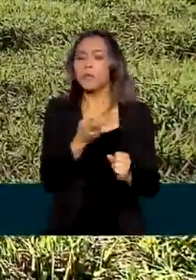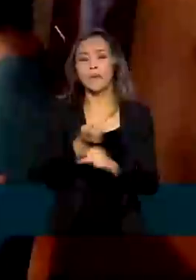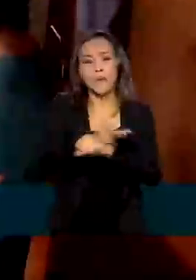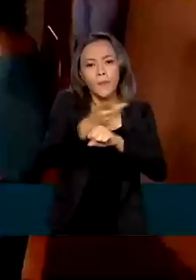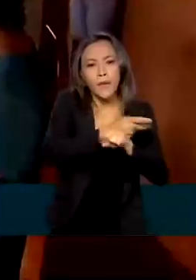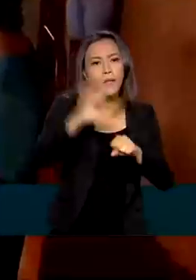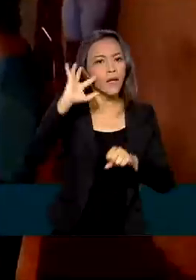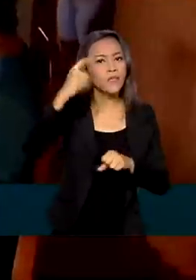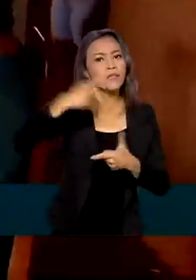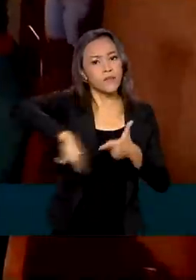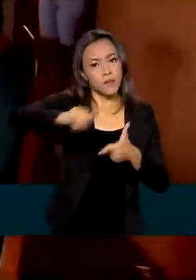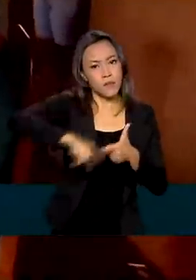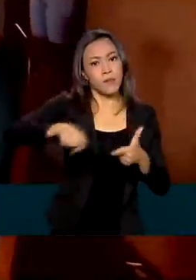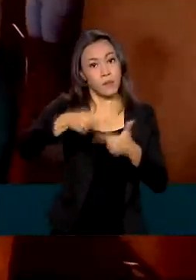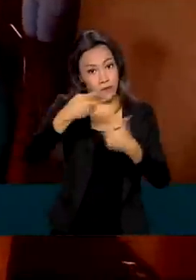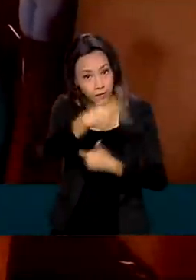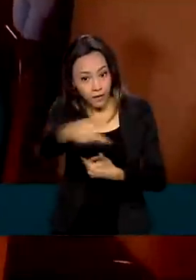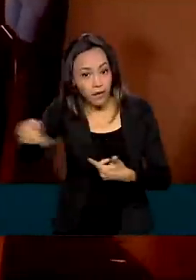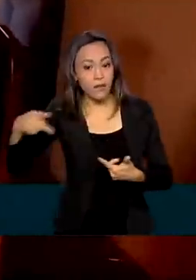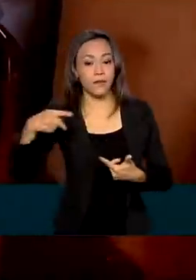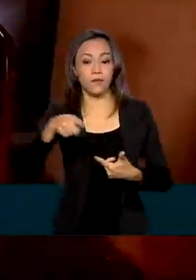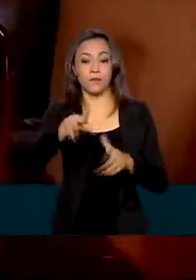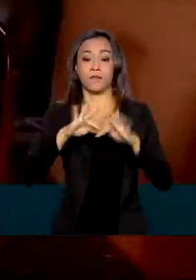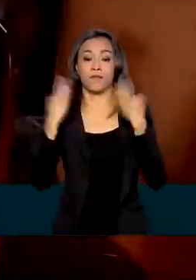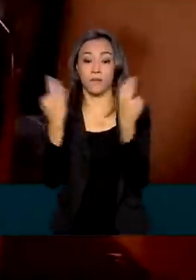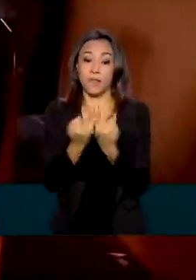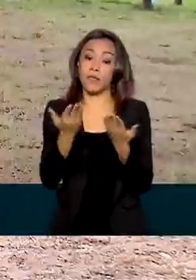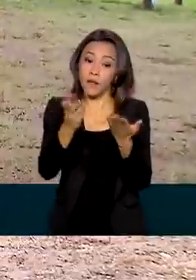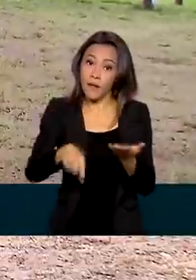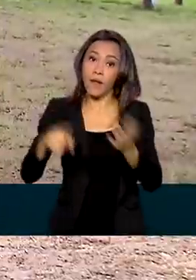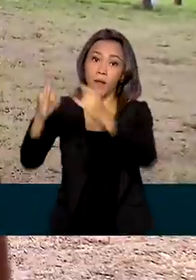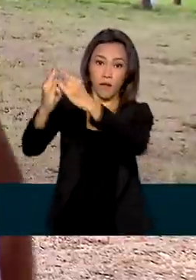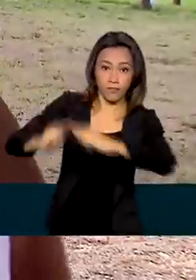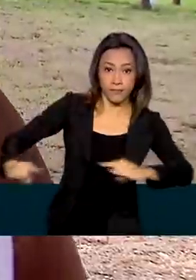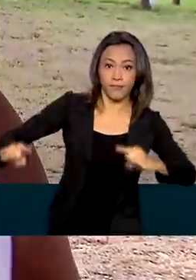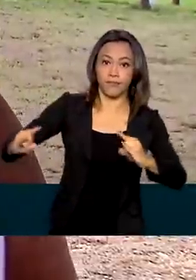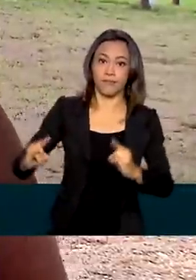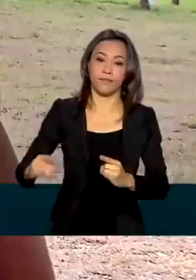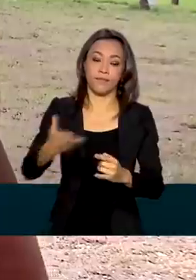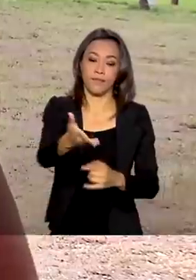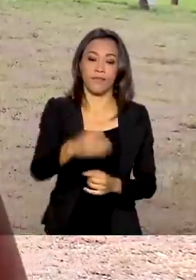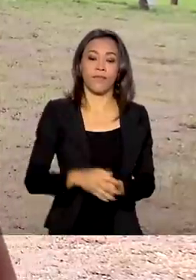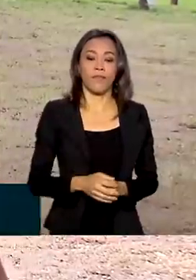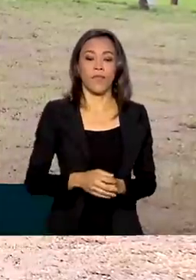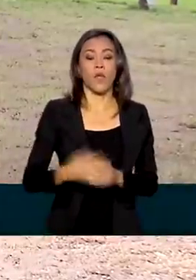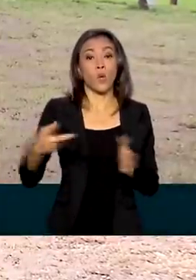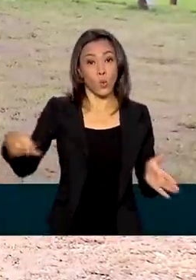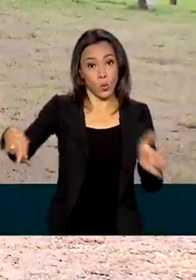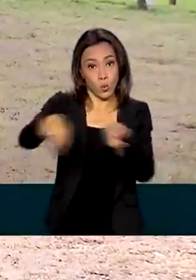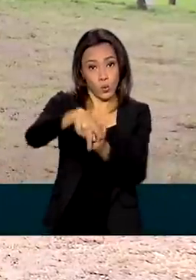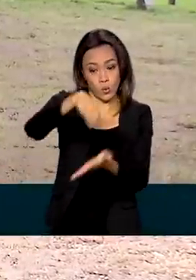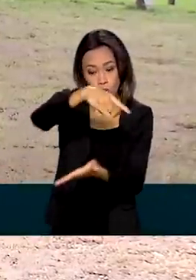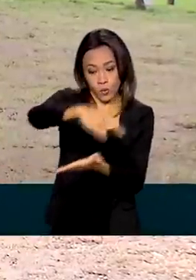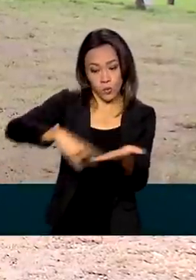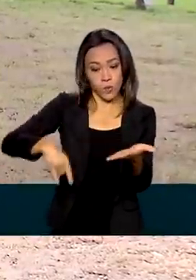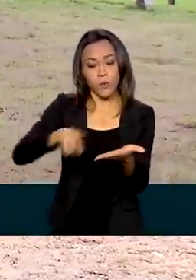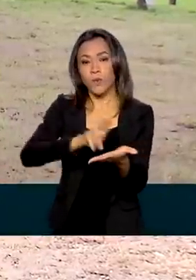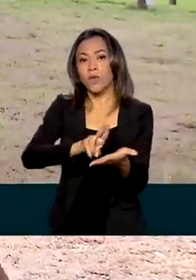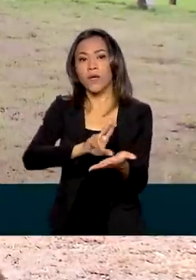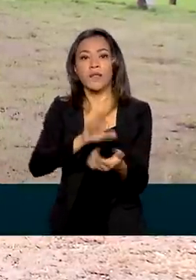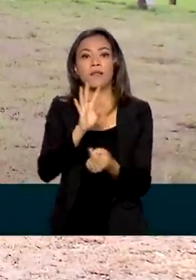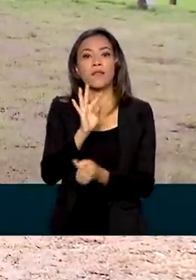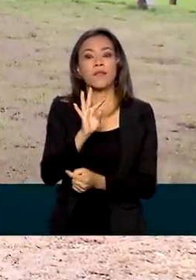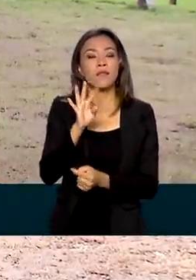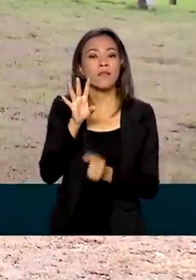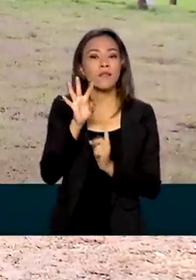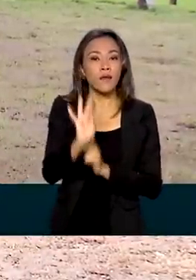rural de famílias assentadas pela reforma agrária. O título de domínio que nós chamamos de TD é